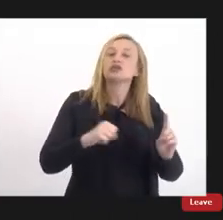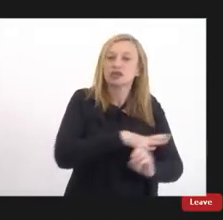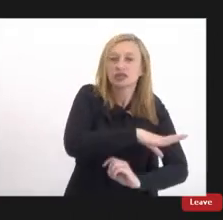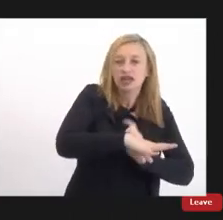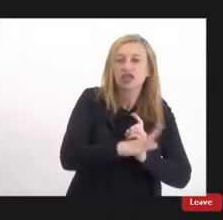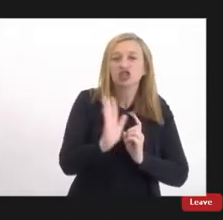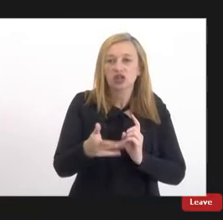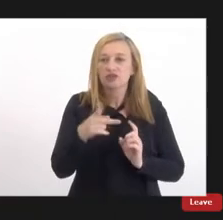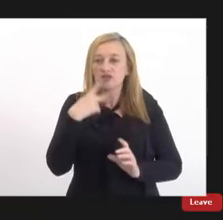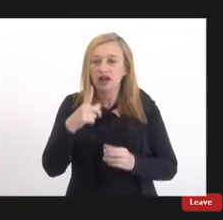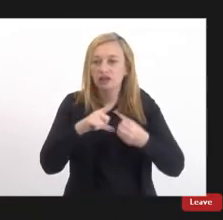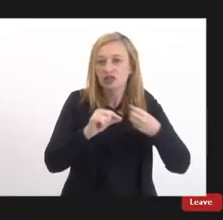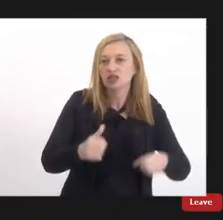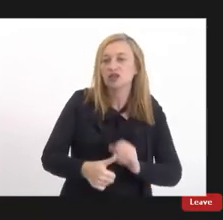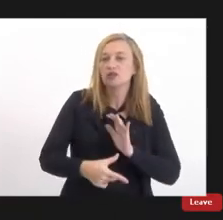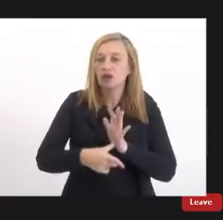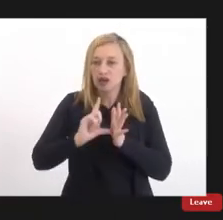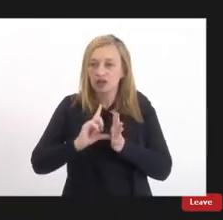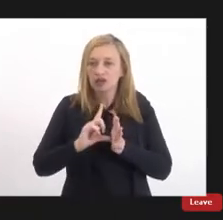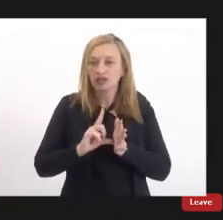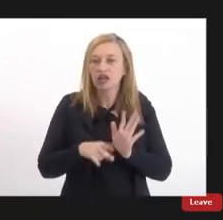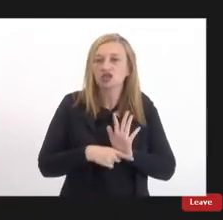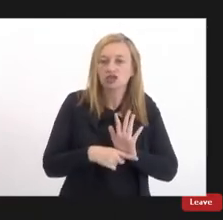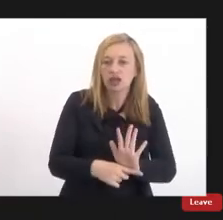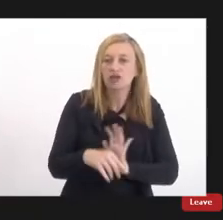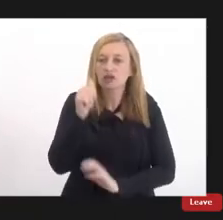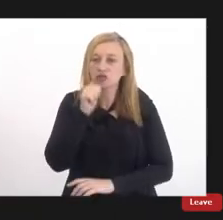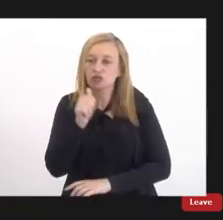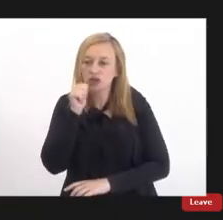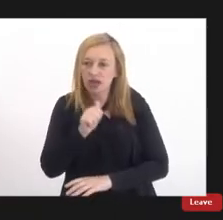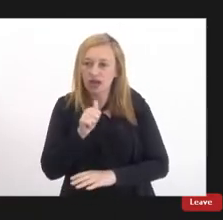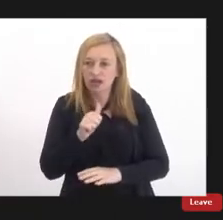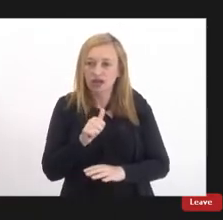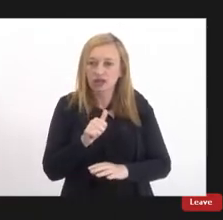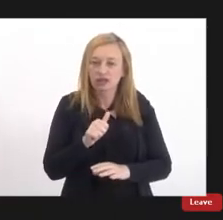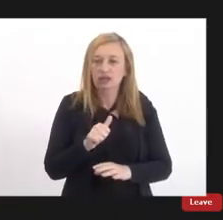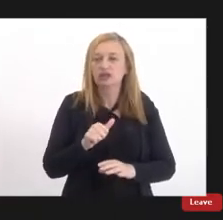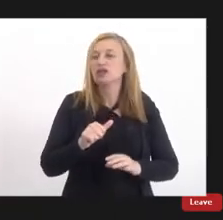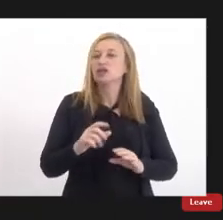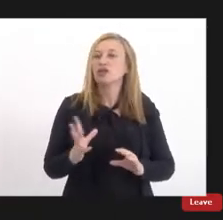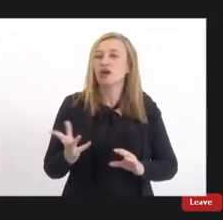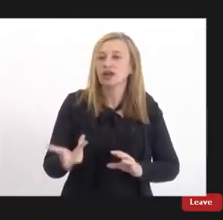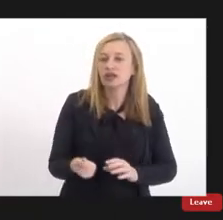que atenderão as mulheres vítimas de violência para atendimento adequado